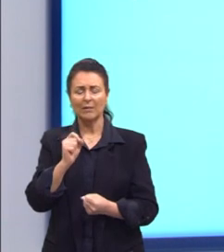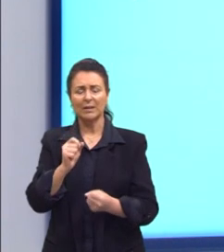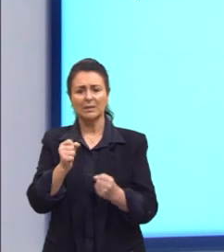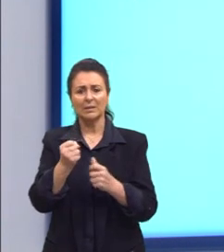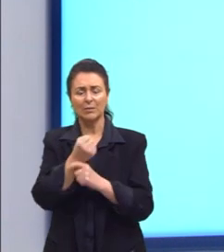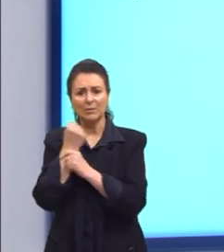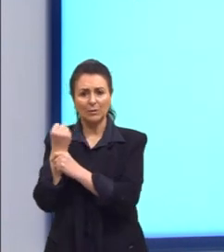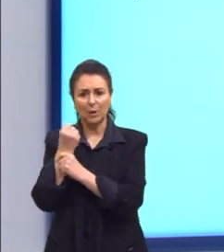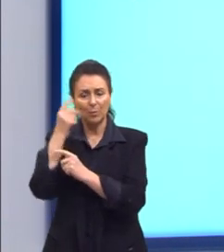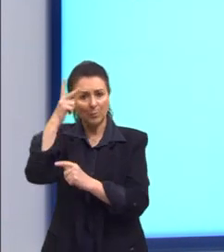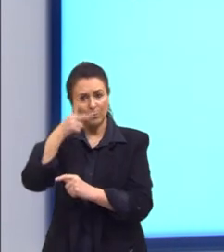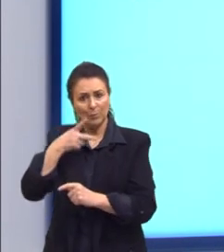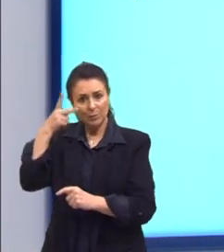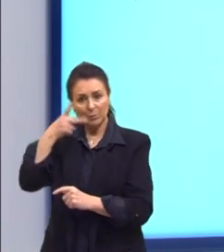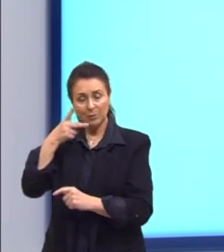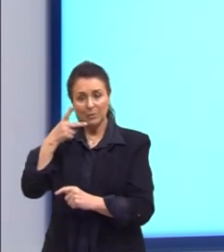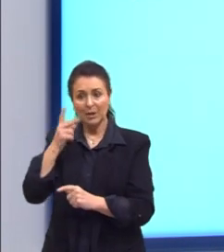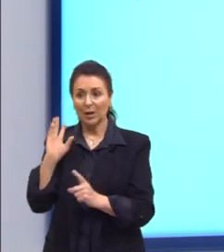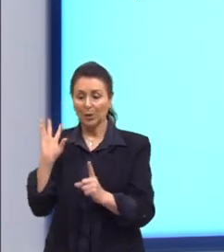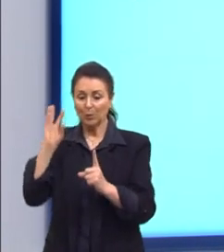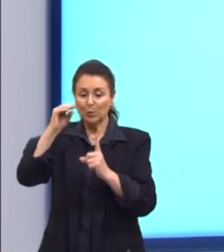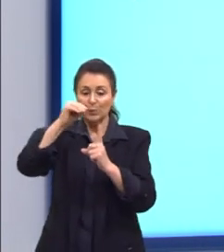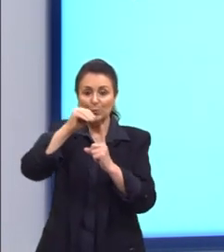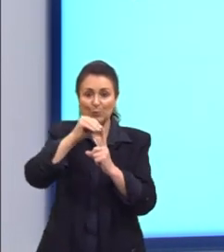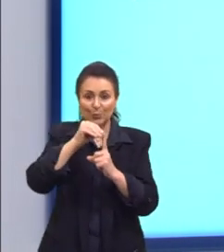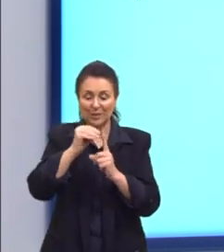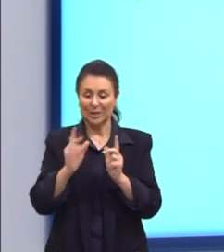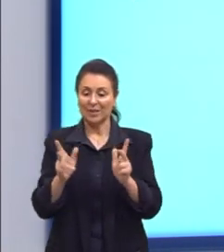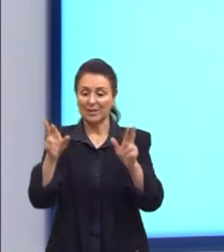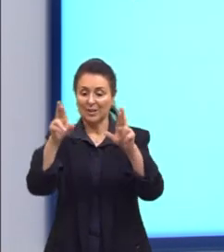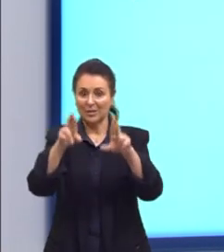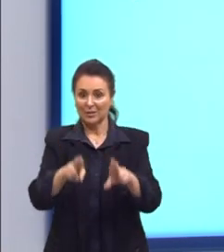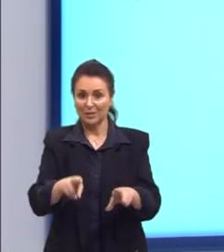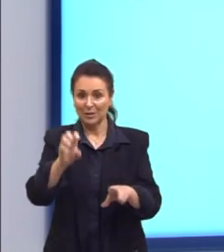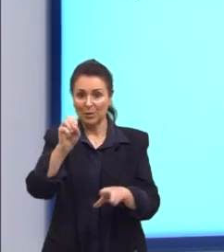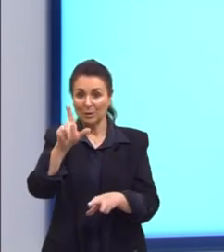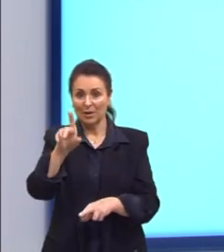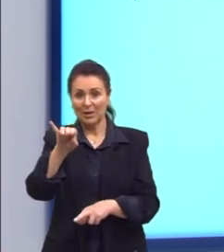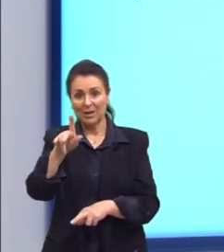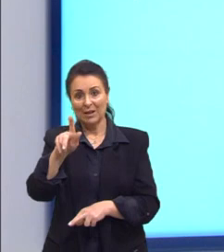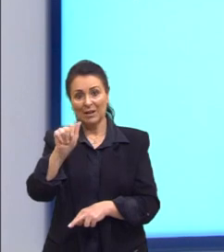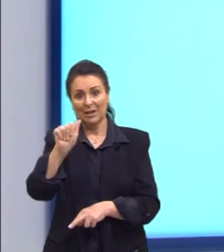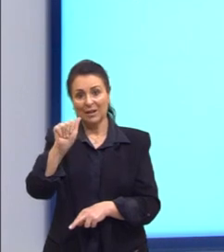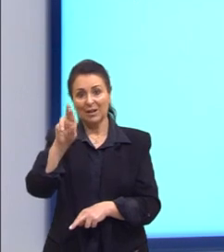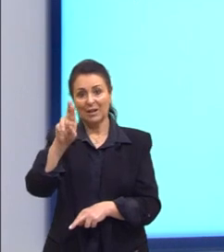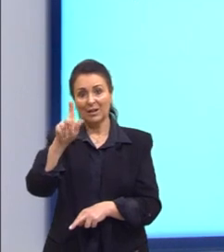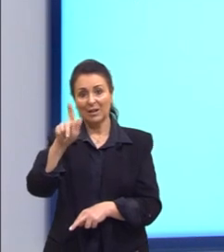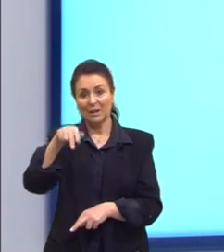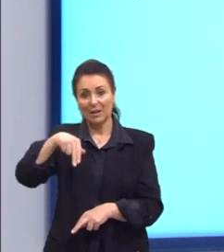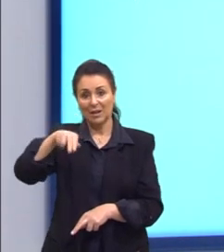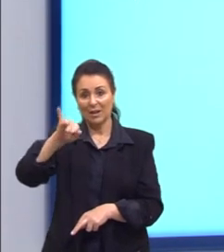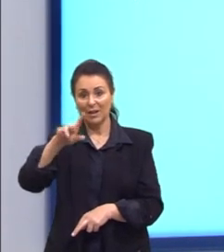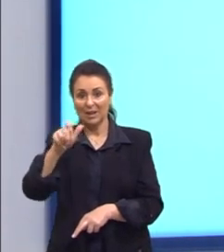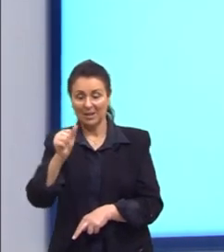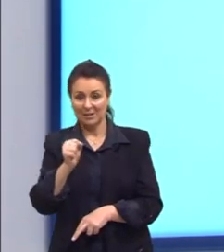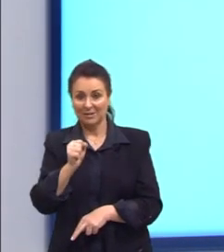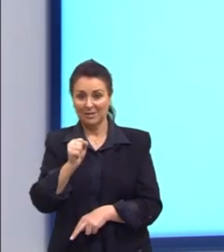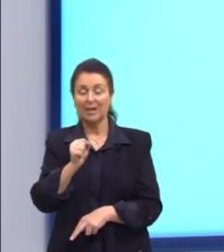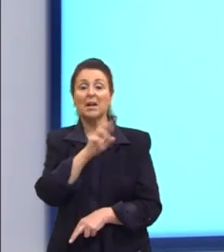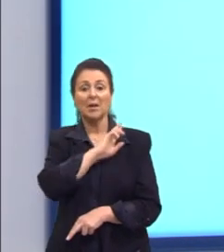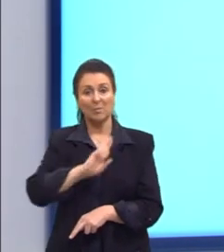eram as oligarquias regionais. Tanto que esse momento vai ser chamado de República Oligárquica.